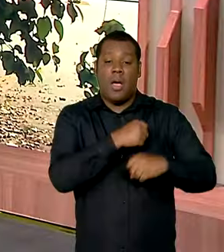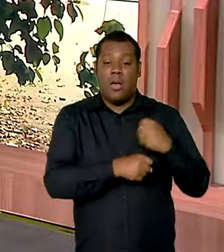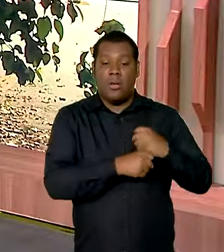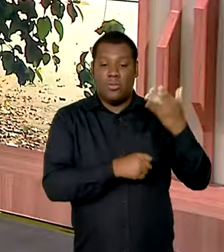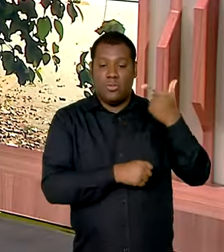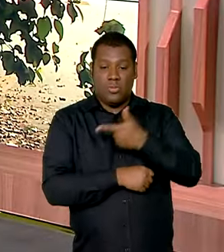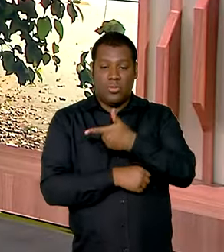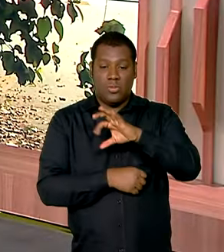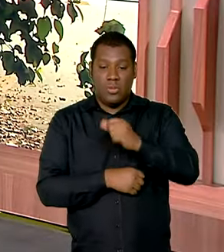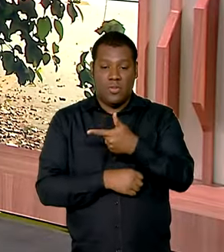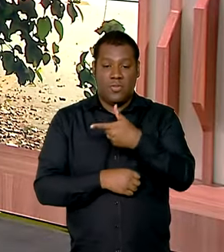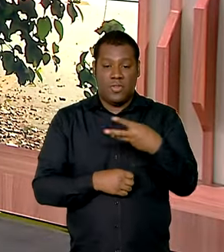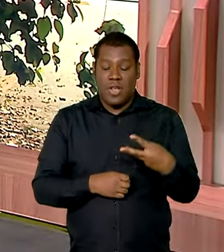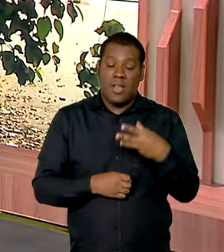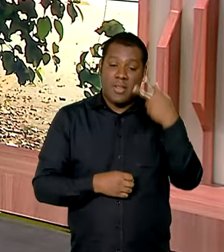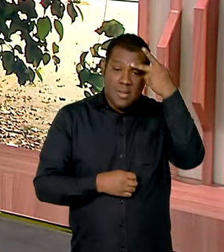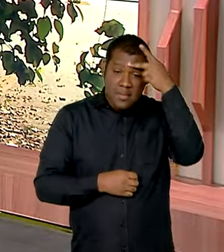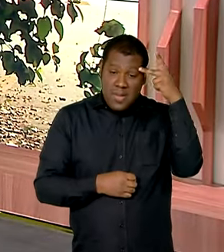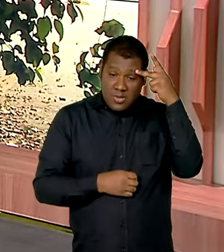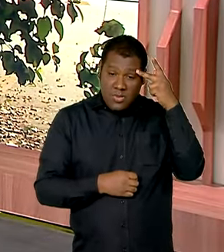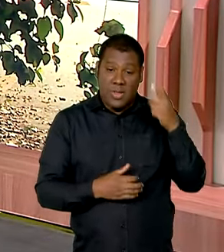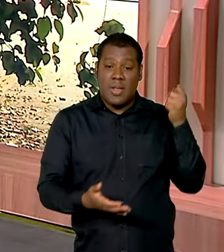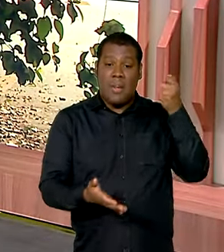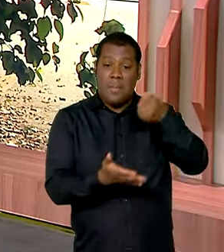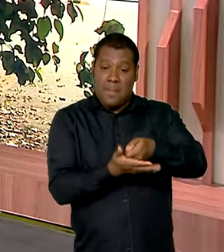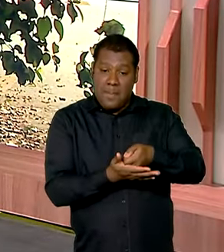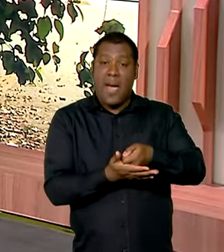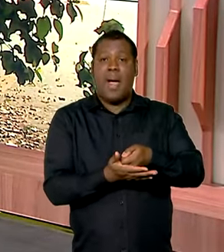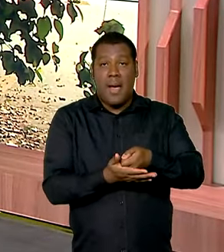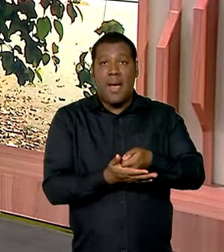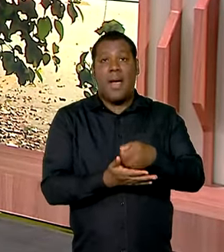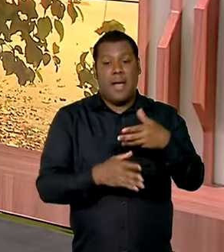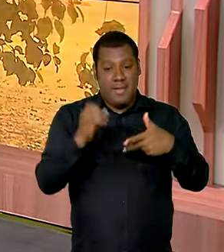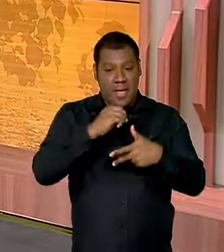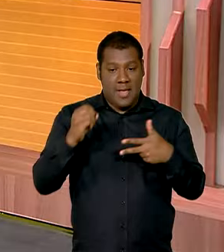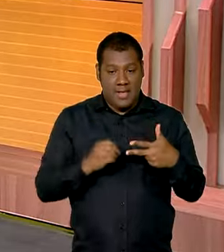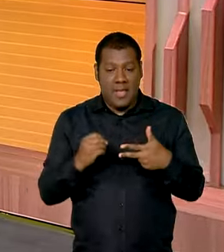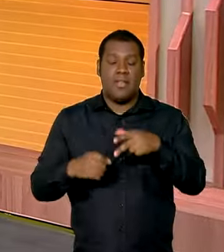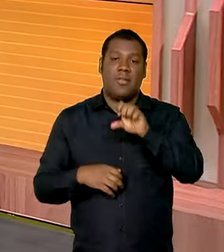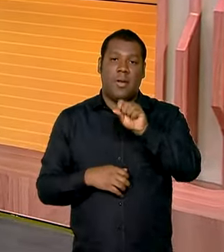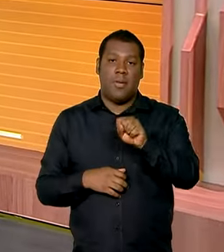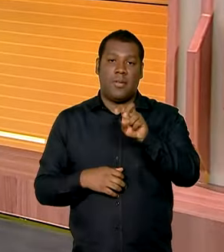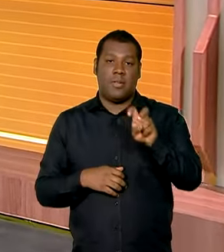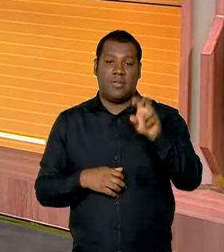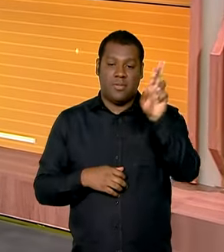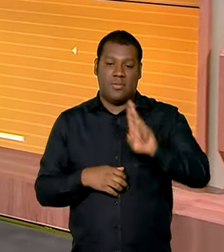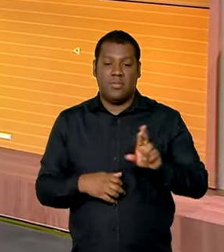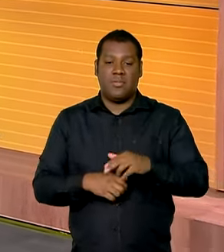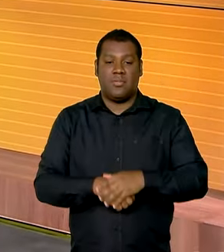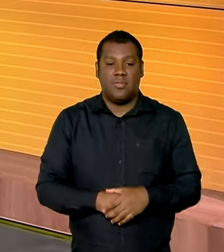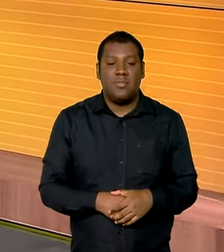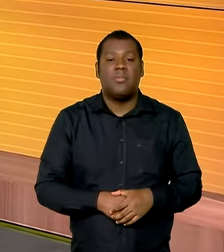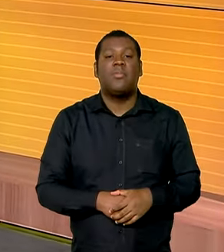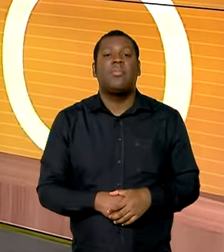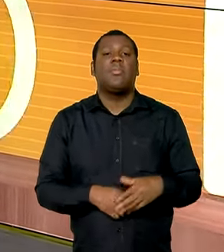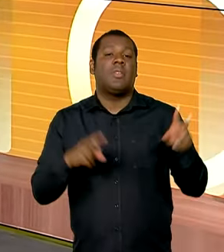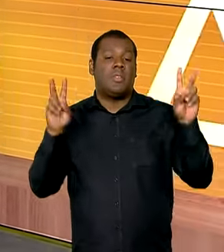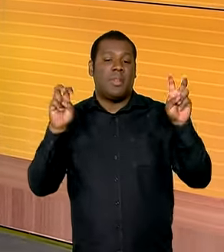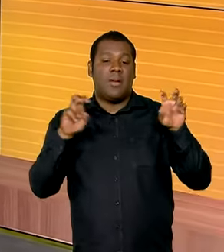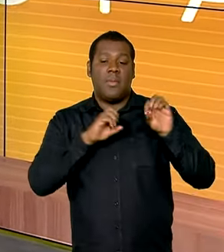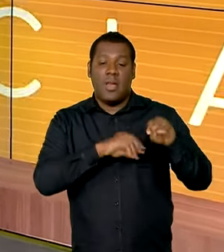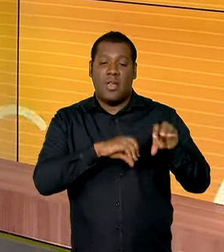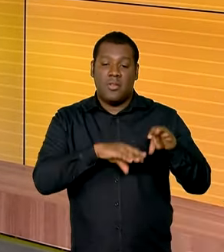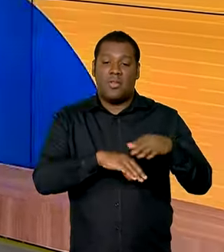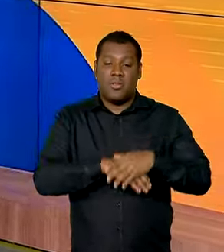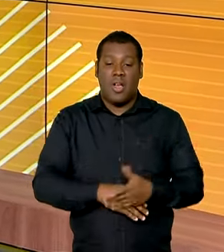Ok, Dimas, muito obrigada pelas informações. Bom trabalho para você, viu? E o assunto ainda é educação para tornar o ensino